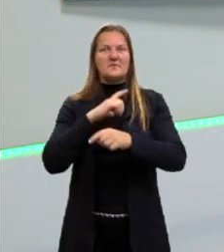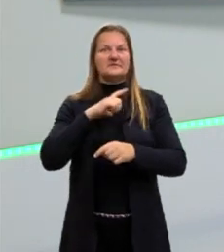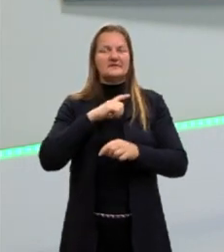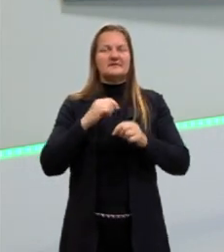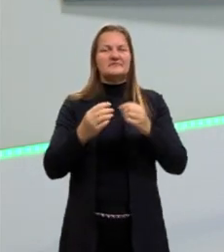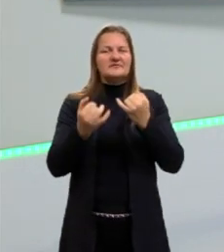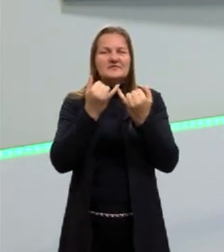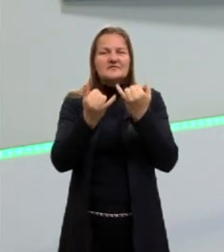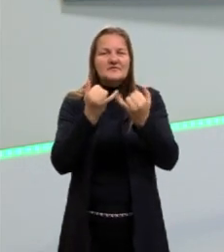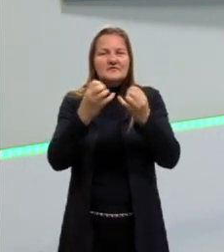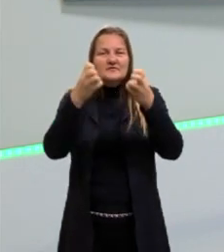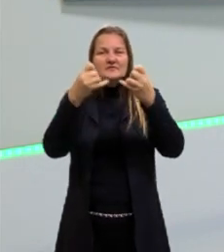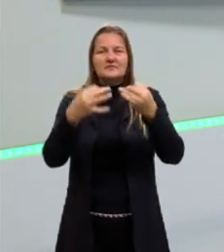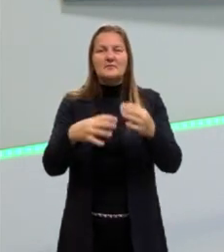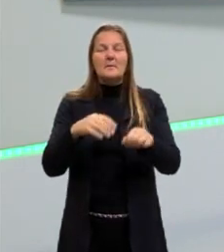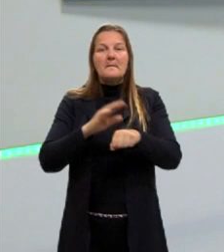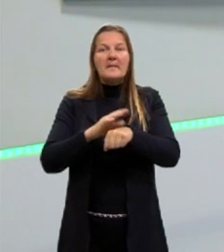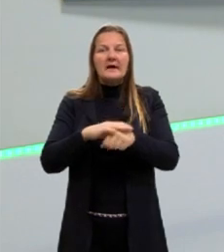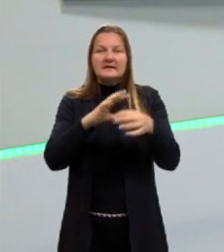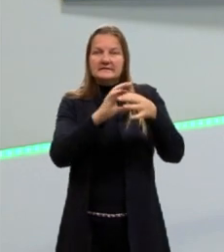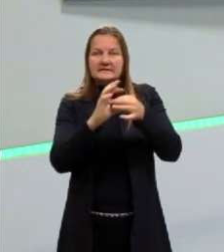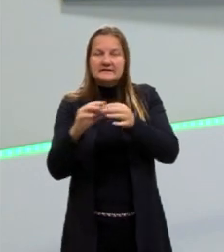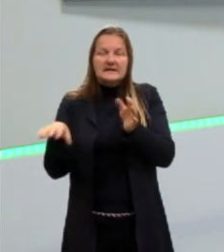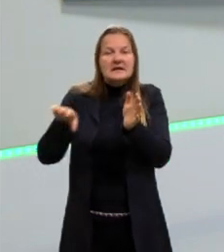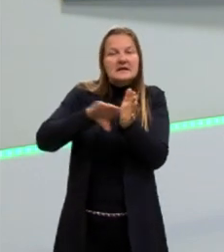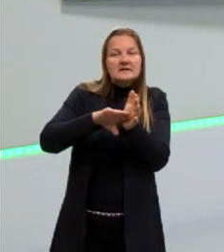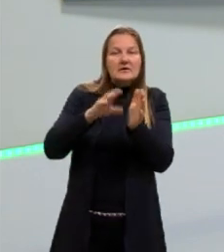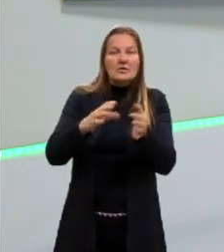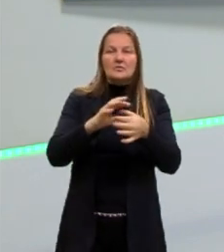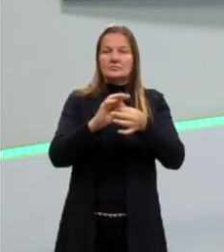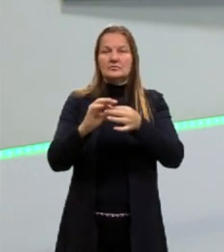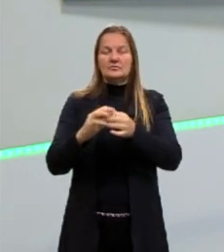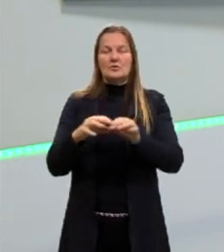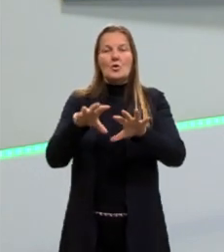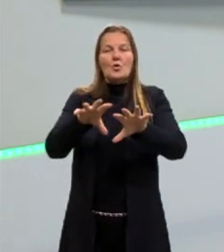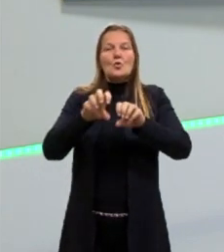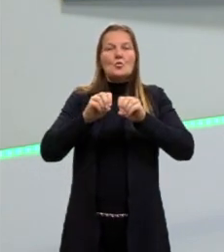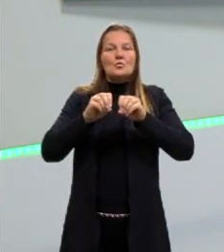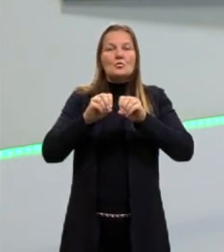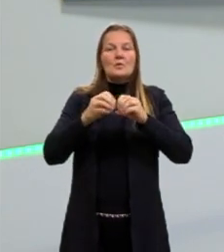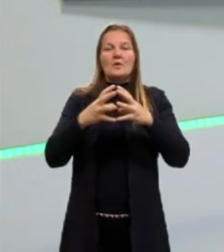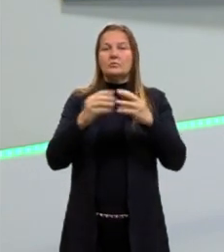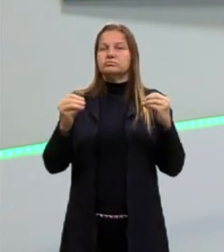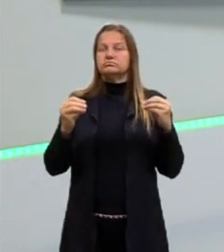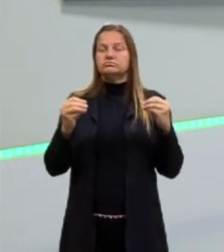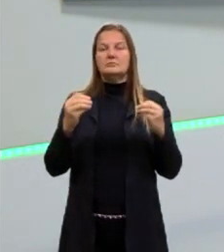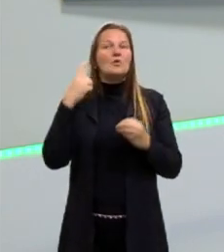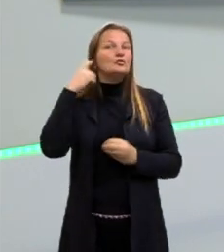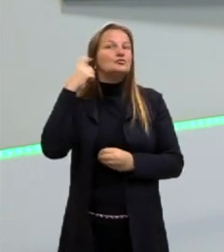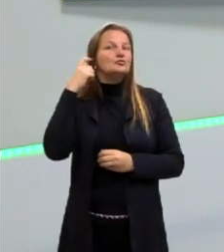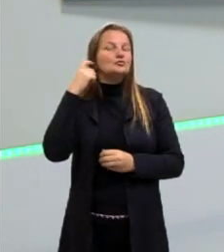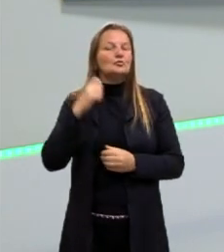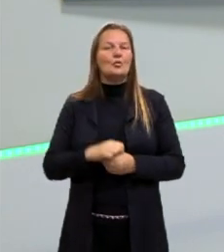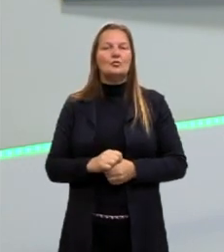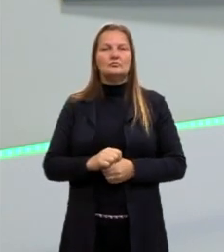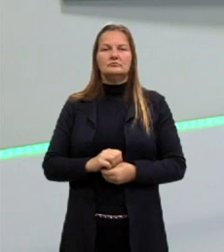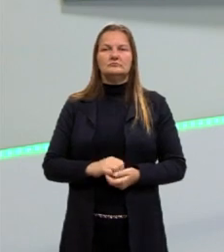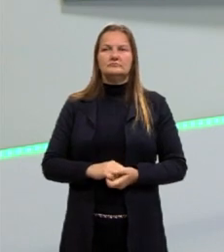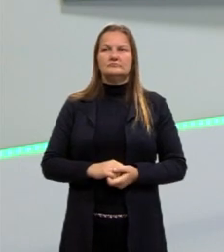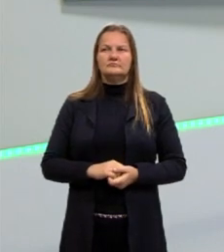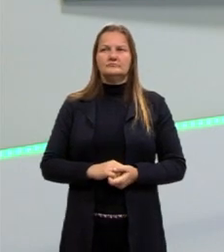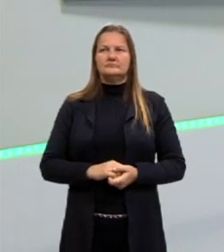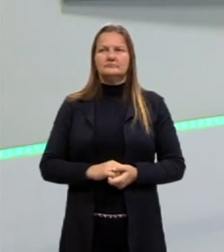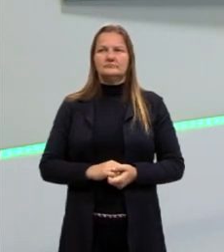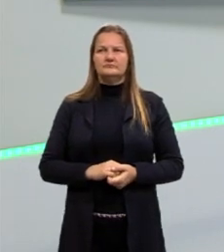como exemplos, né? E os filmes mais atuais, eles já estão retirando essa cena, né? Onde tem o